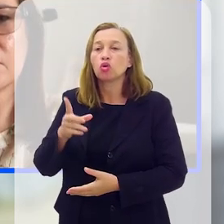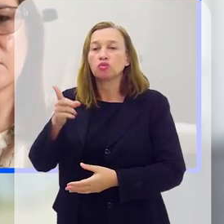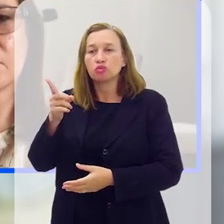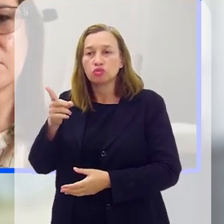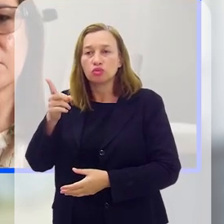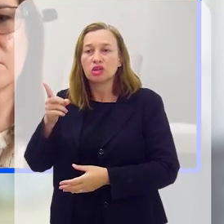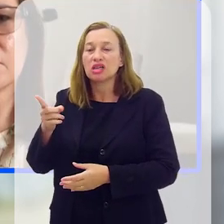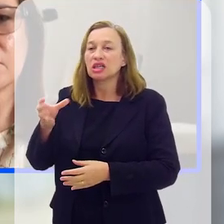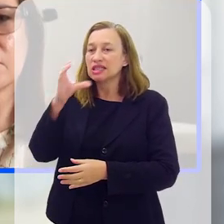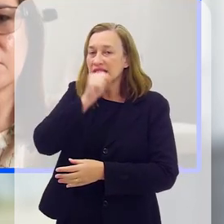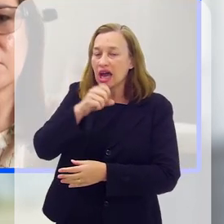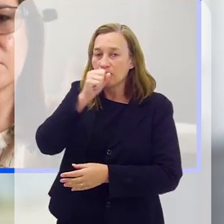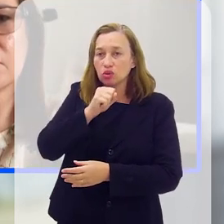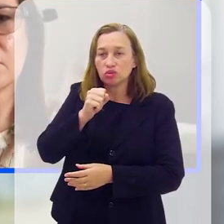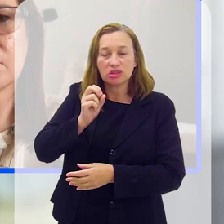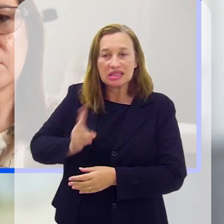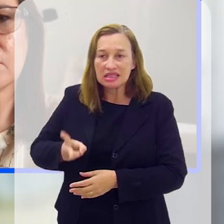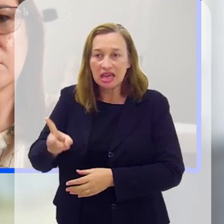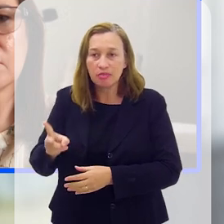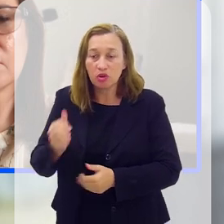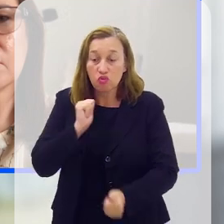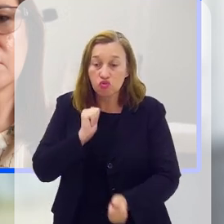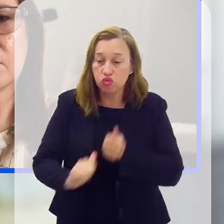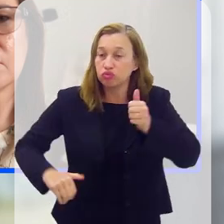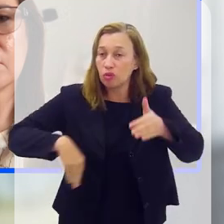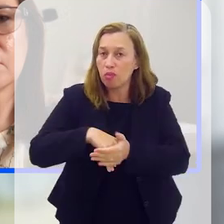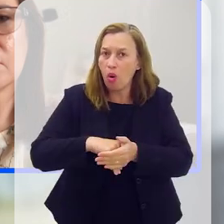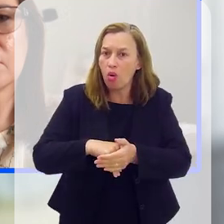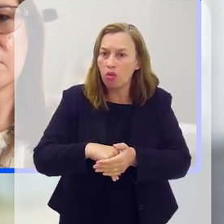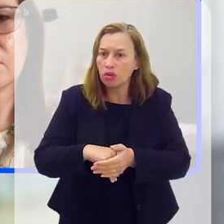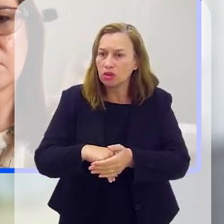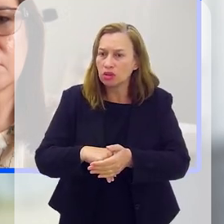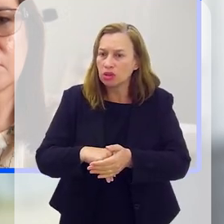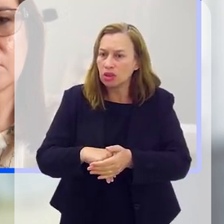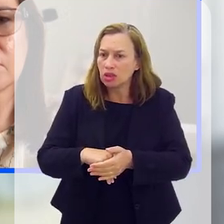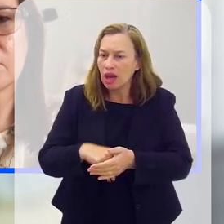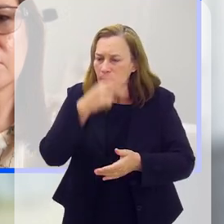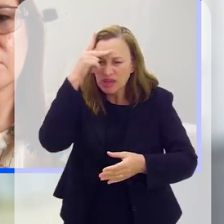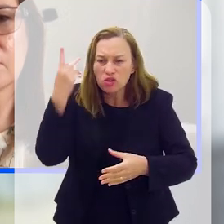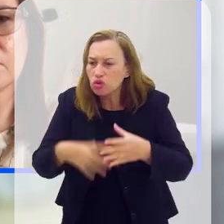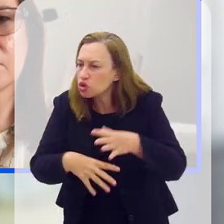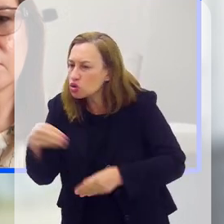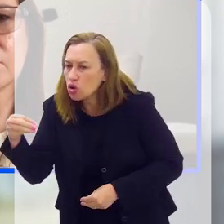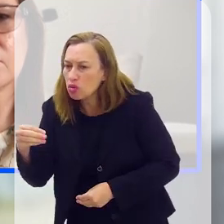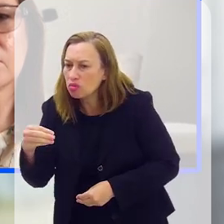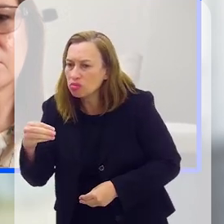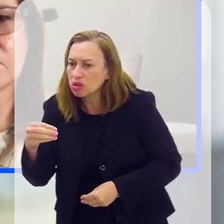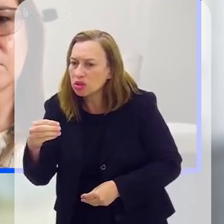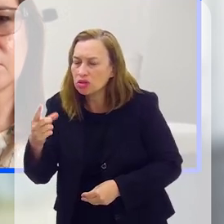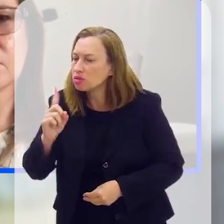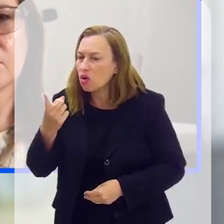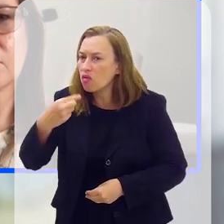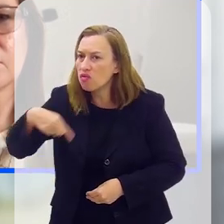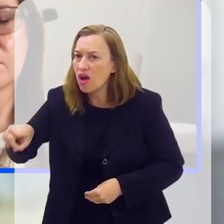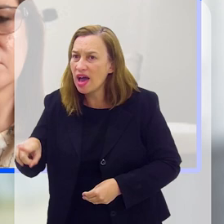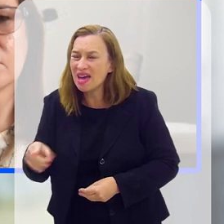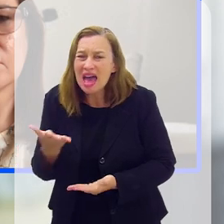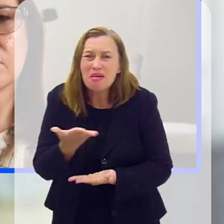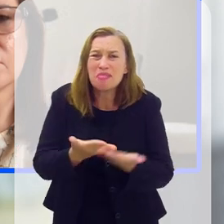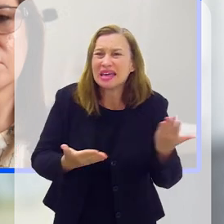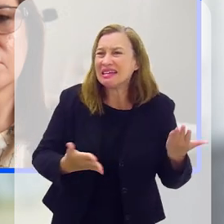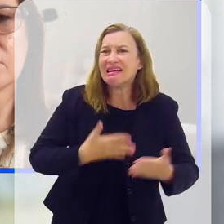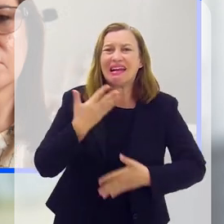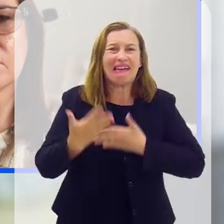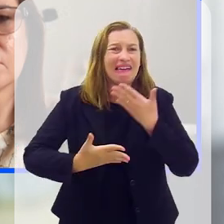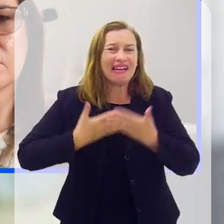repente, já tem um mês que ele não vai. Bom, eu vou perdendo o prazer naquilo que eu tinha prazer anteriormente, o que é grave, eu vou perdendo